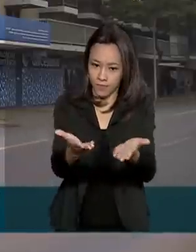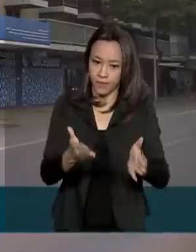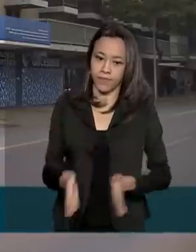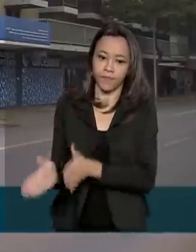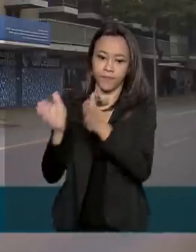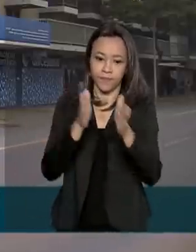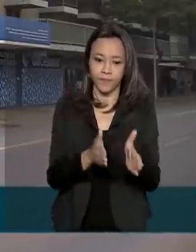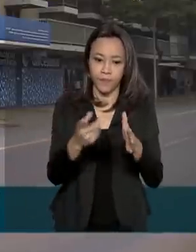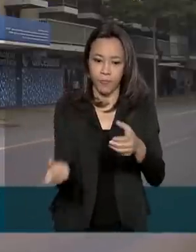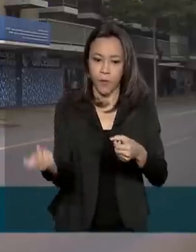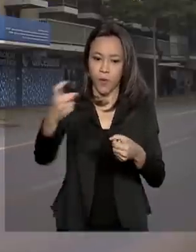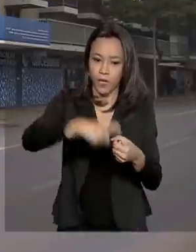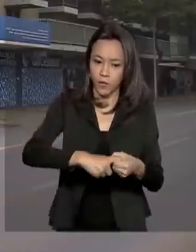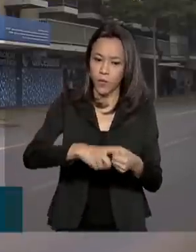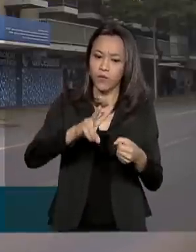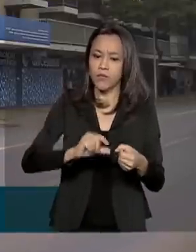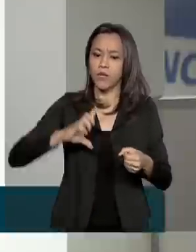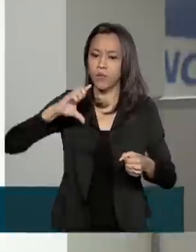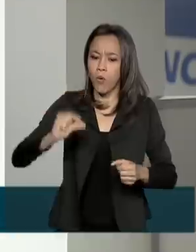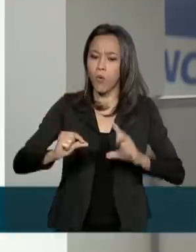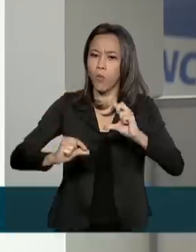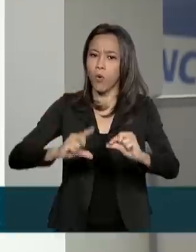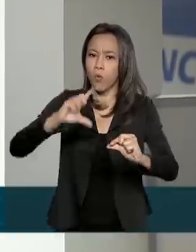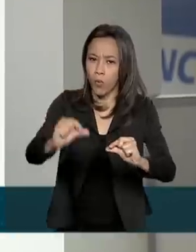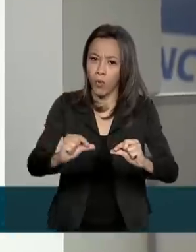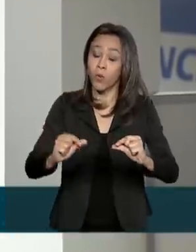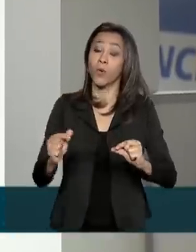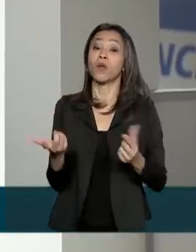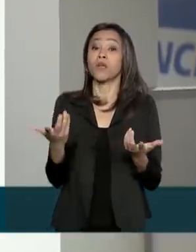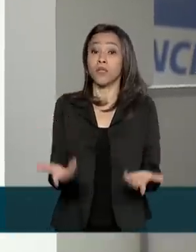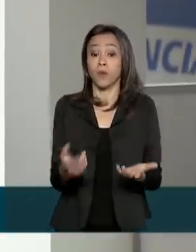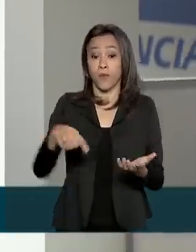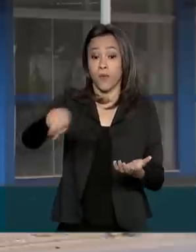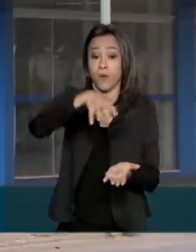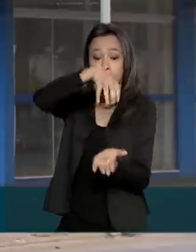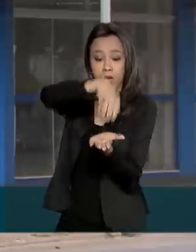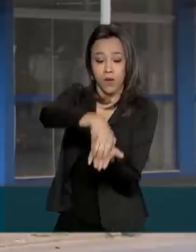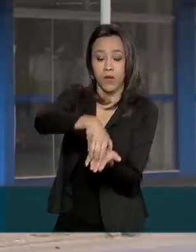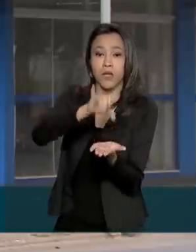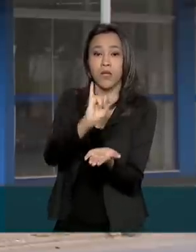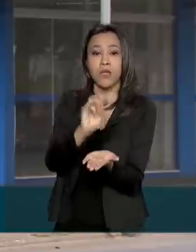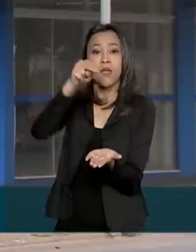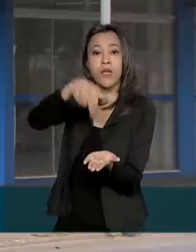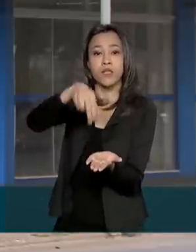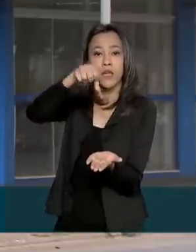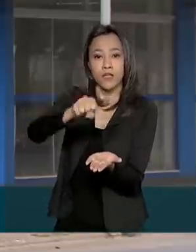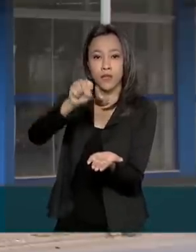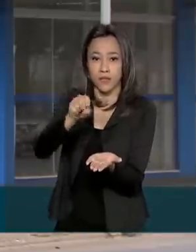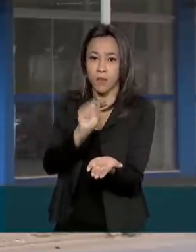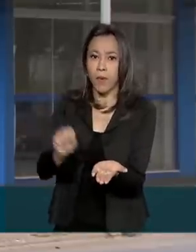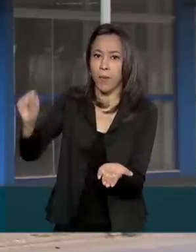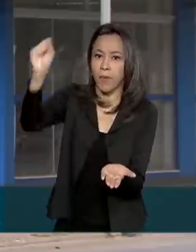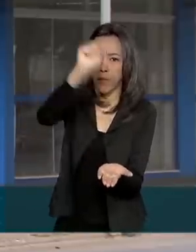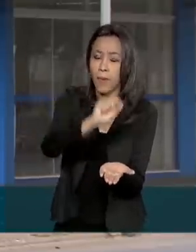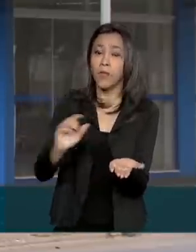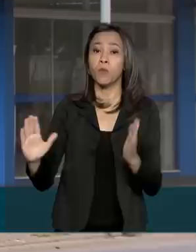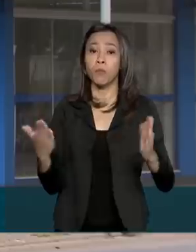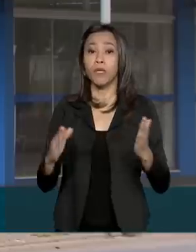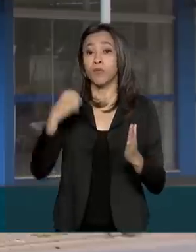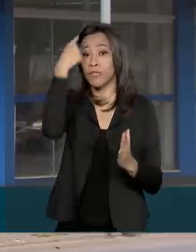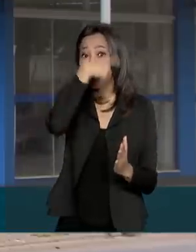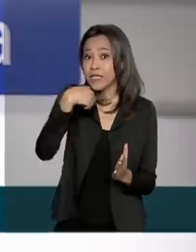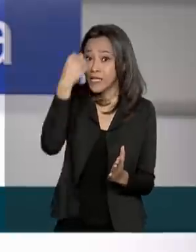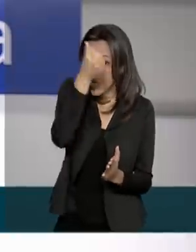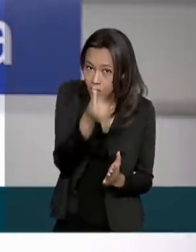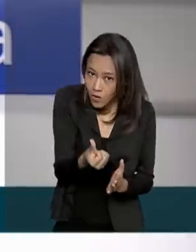O retorno vai ser gradativo. No primeiro momento, as agências do INSS vão funcionar por seis horas